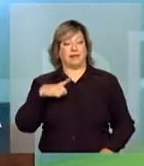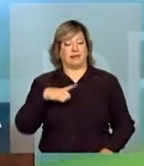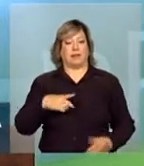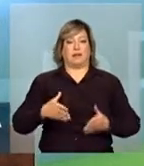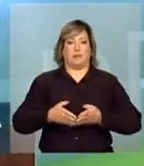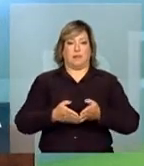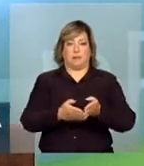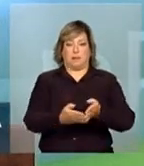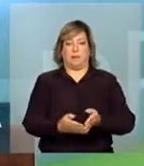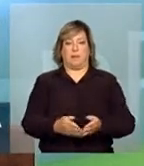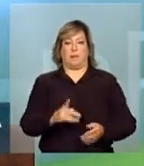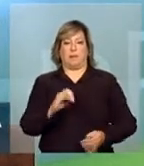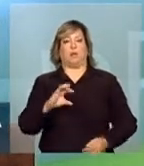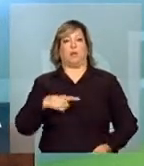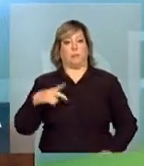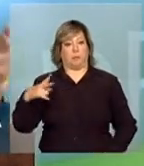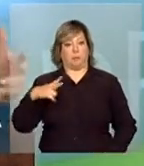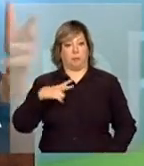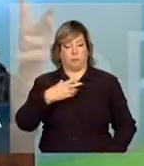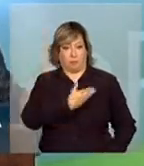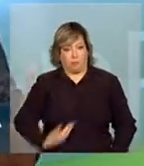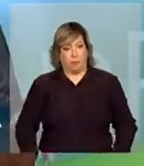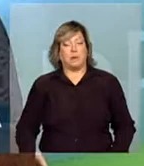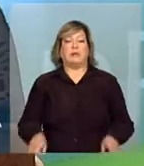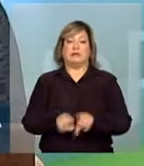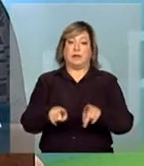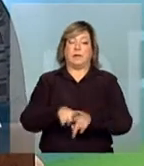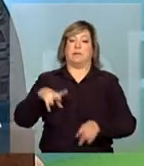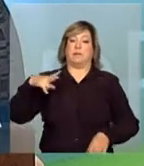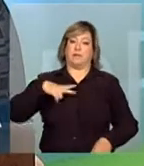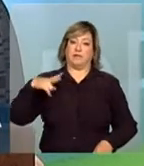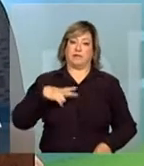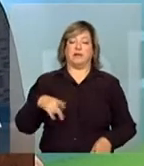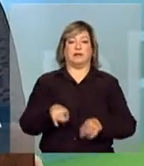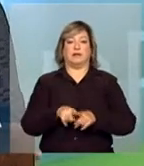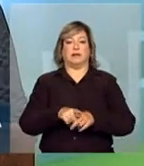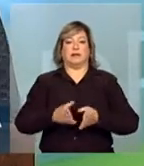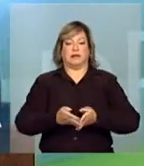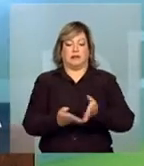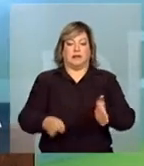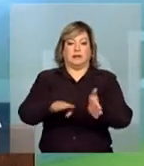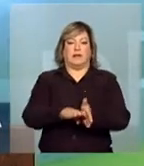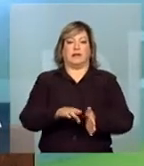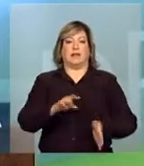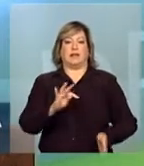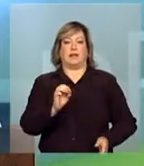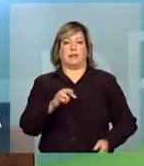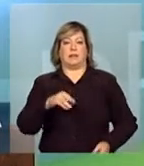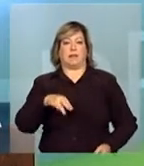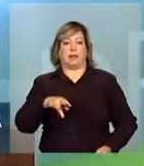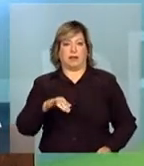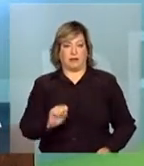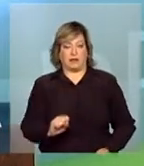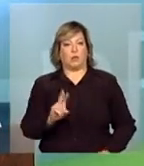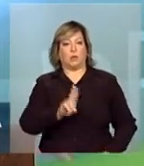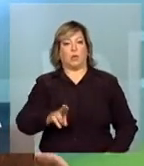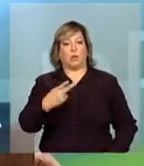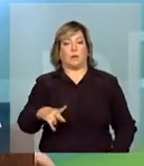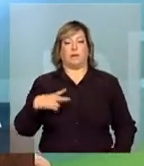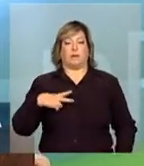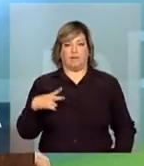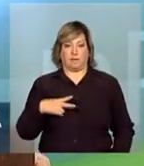investimentos privados também e terminais de uso privado. O amplo programa de arrendamento